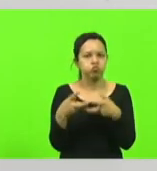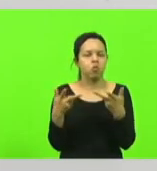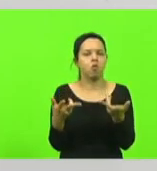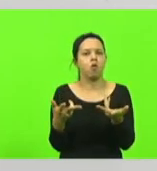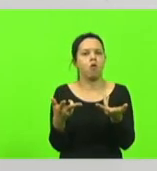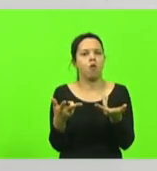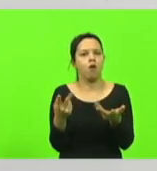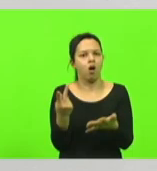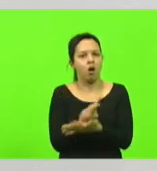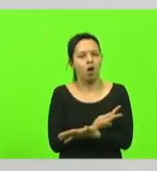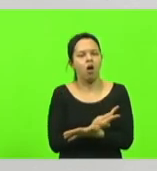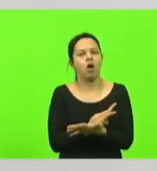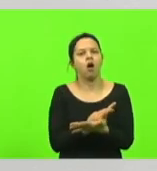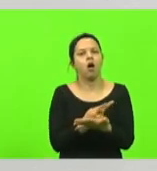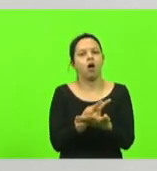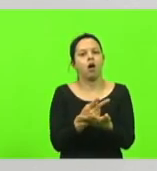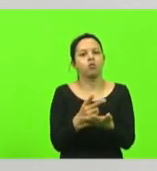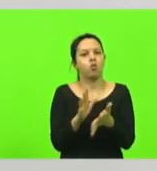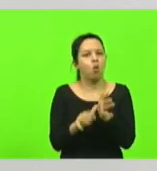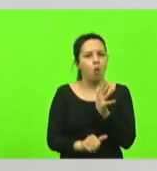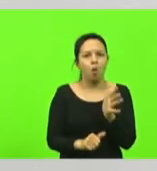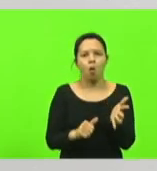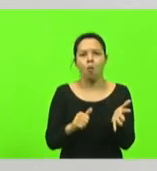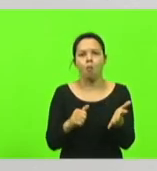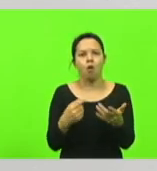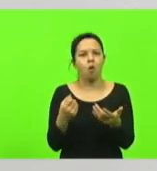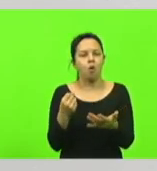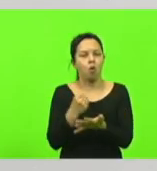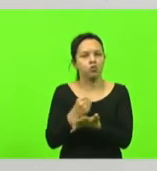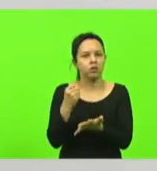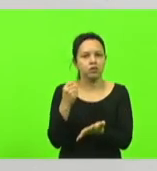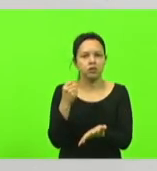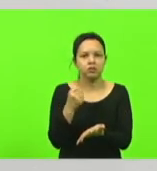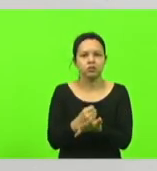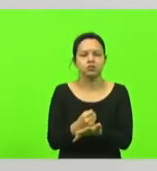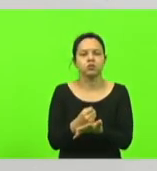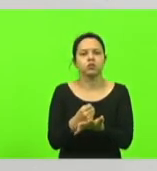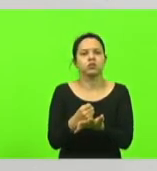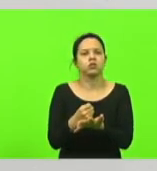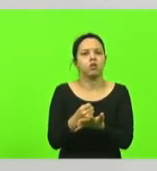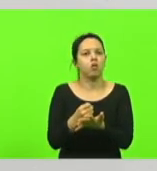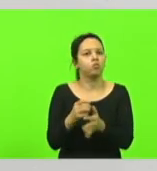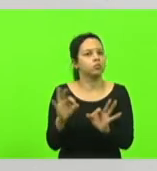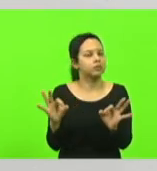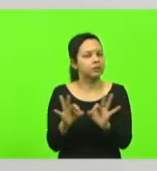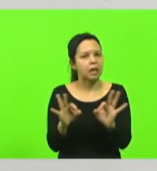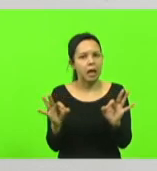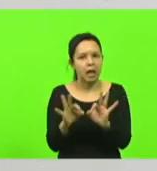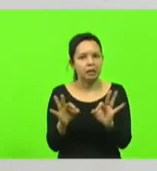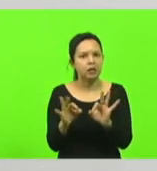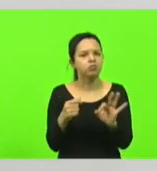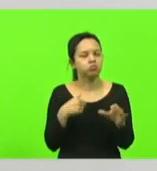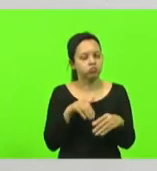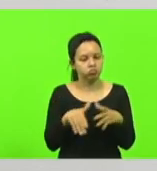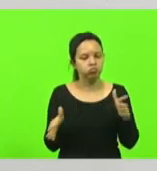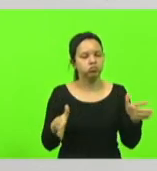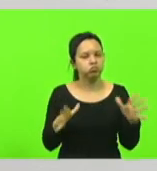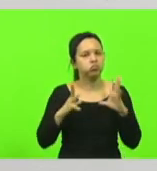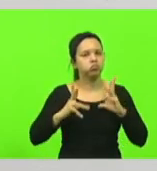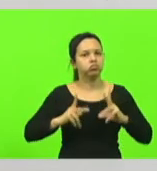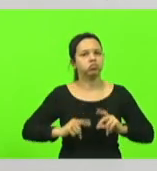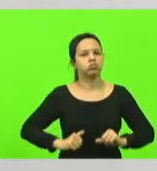fraude em contratação de mão de obra um mandato limpo sei que é duro é duro